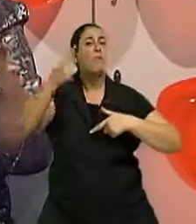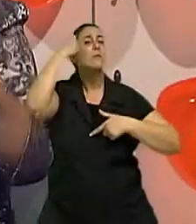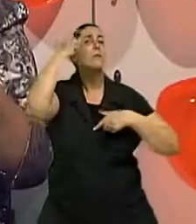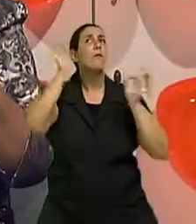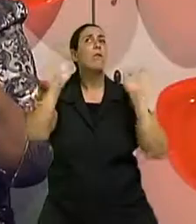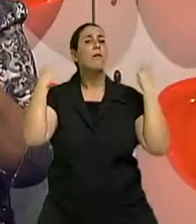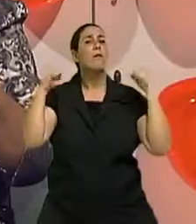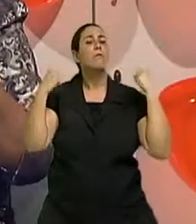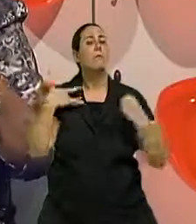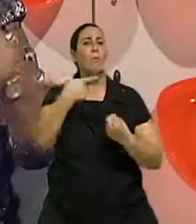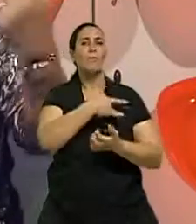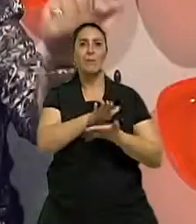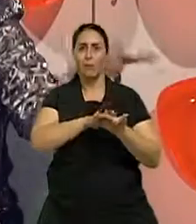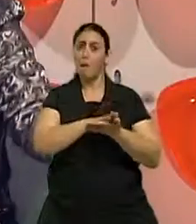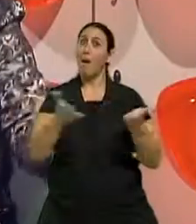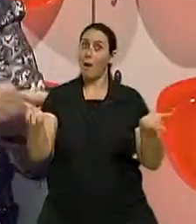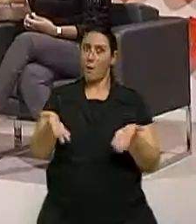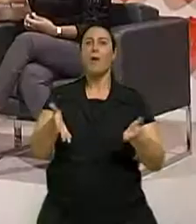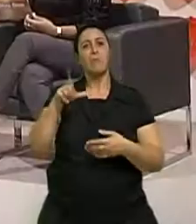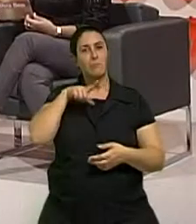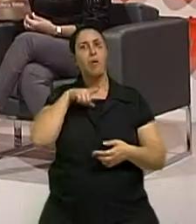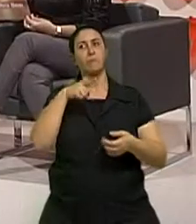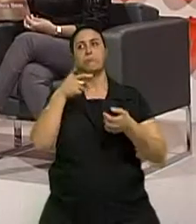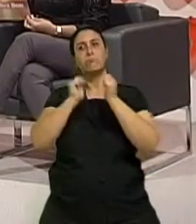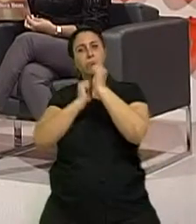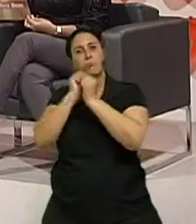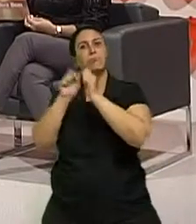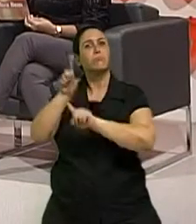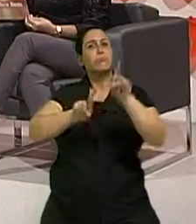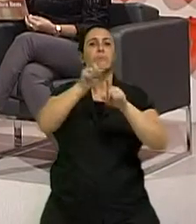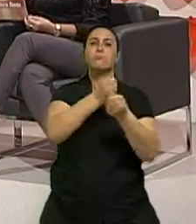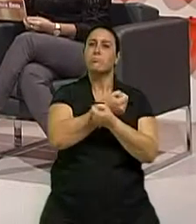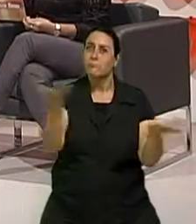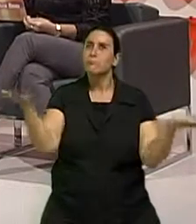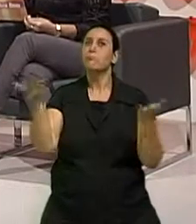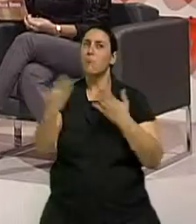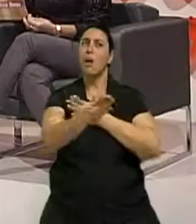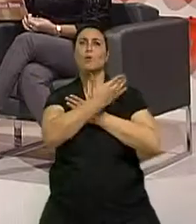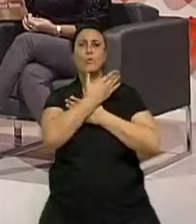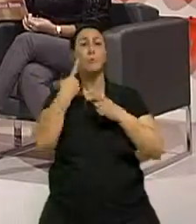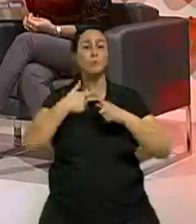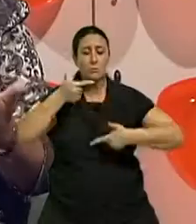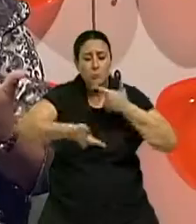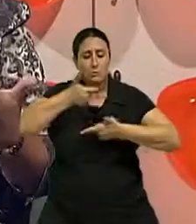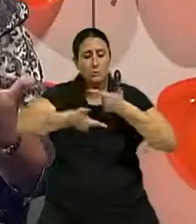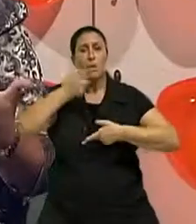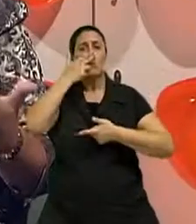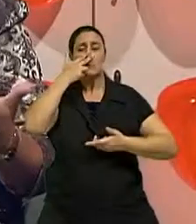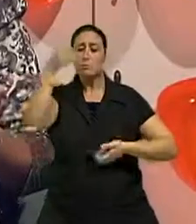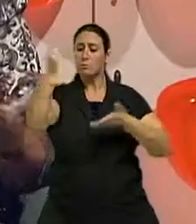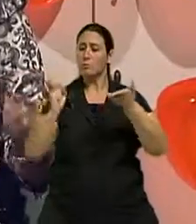pensando no corpo, né? Claro. Então, as pessoas tinham lesões com muita frequência, né? Muito período de